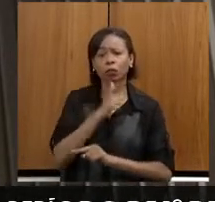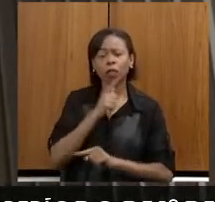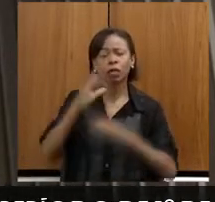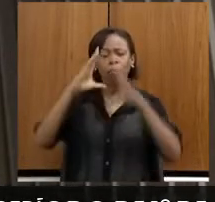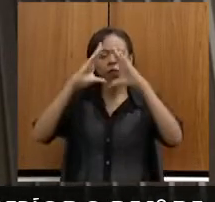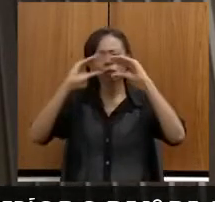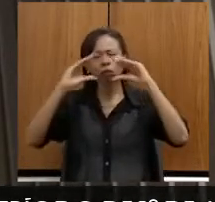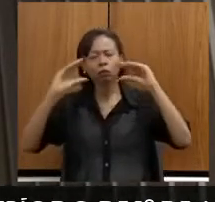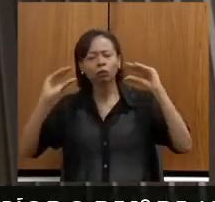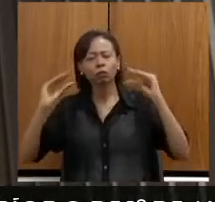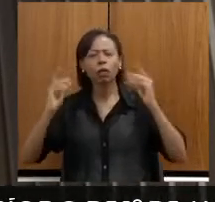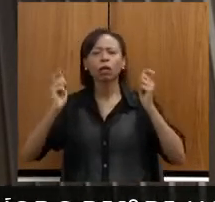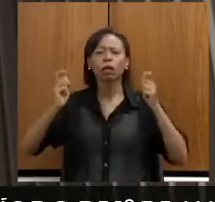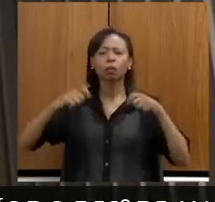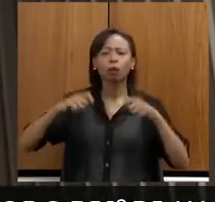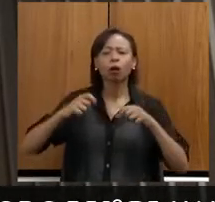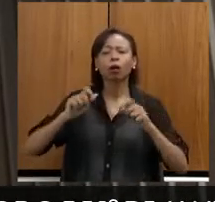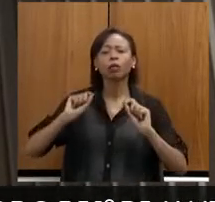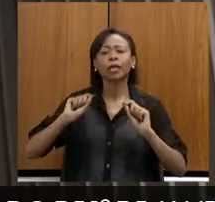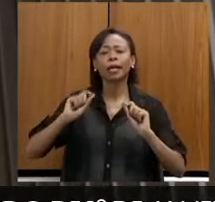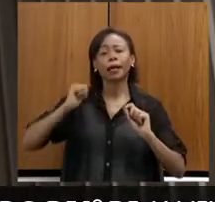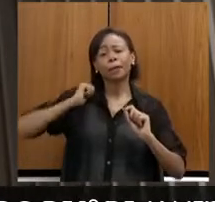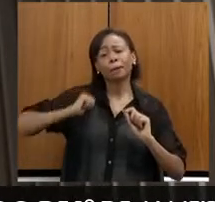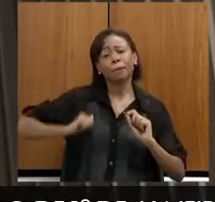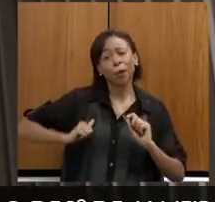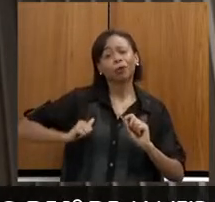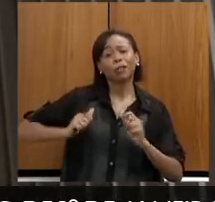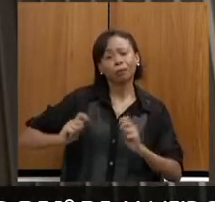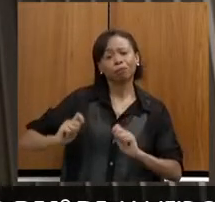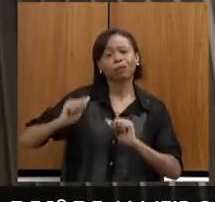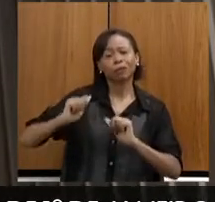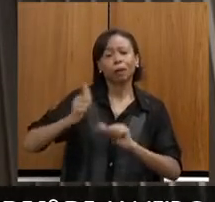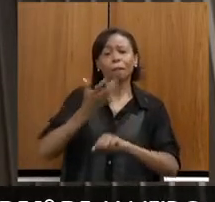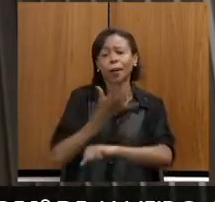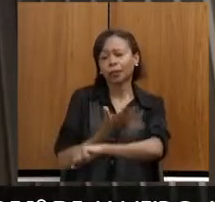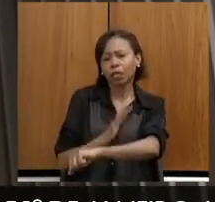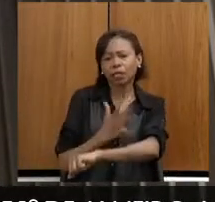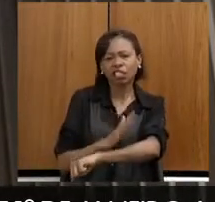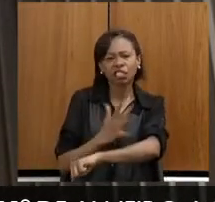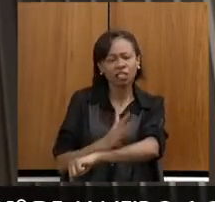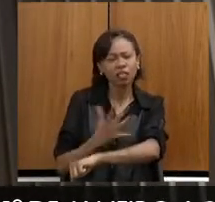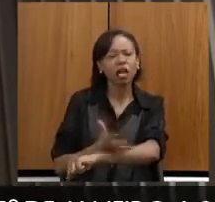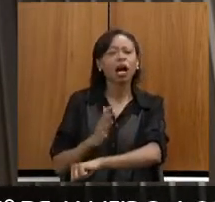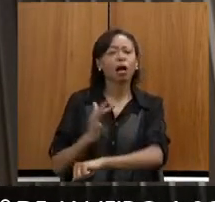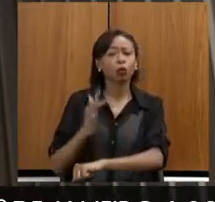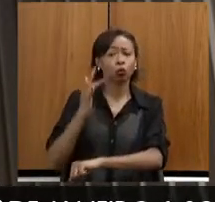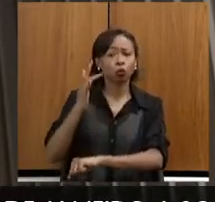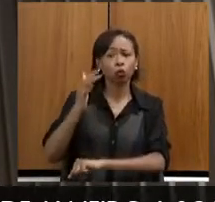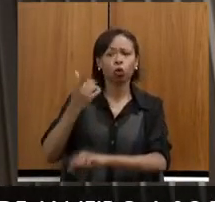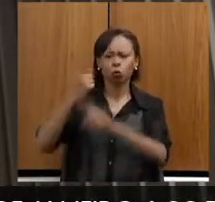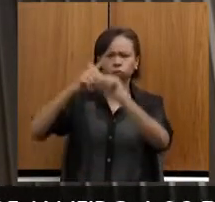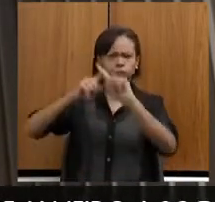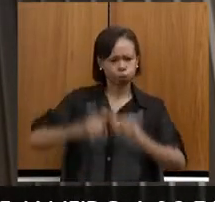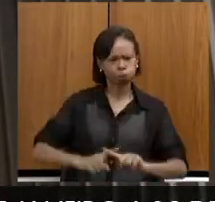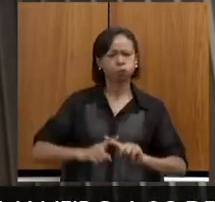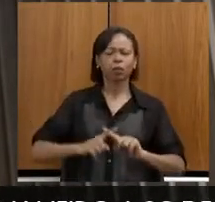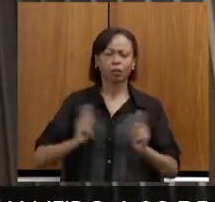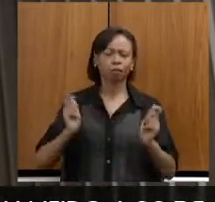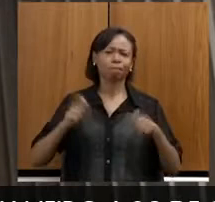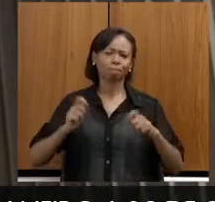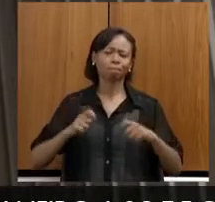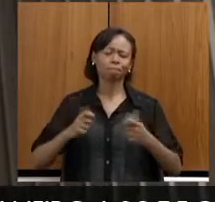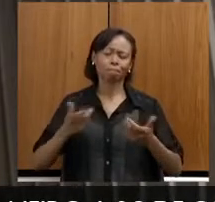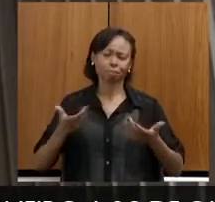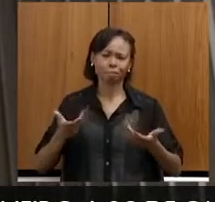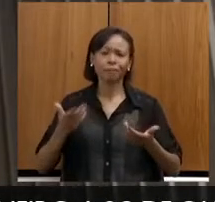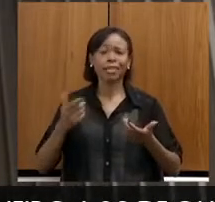pode contar com a bolsa tanto para treinar quanto para se preparar para uma competição e eu acho que isso